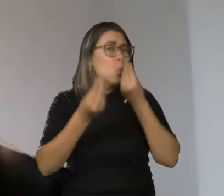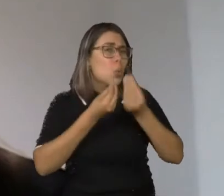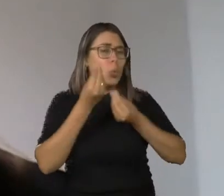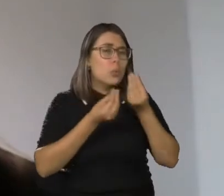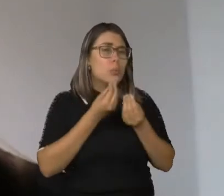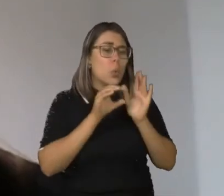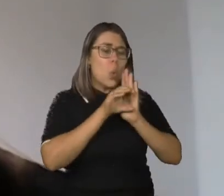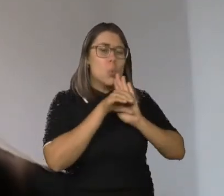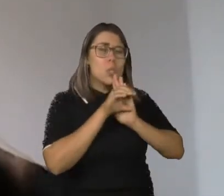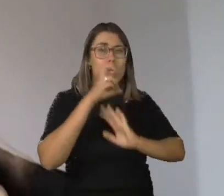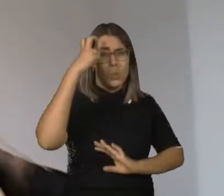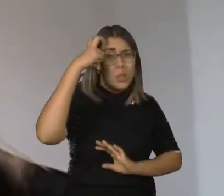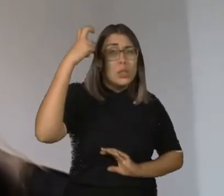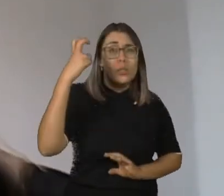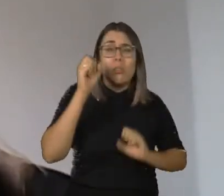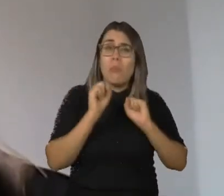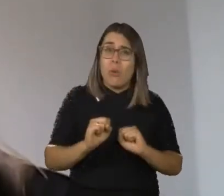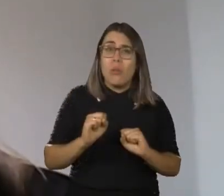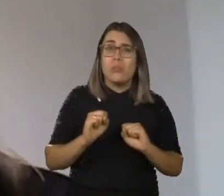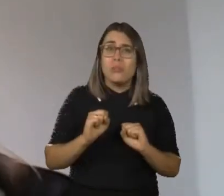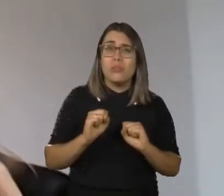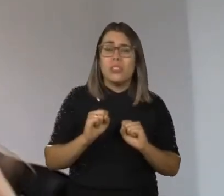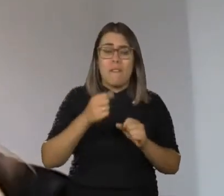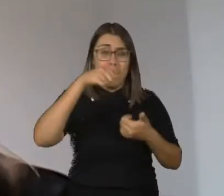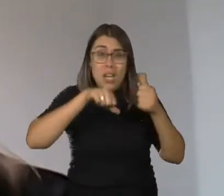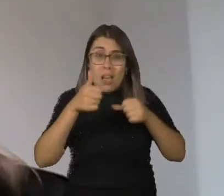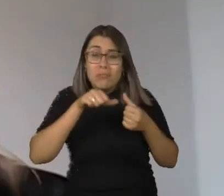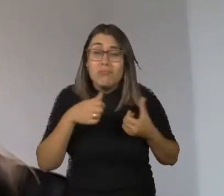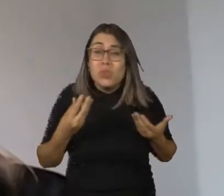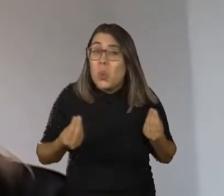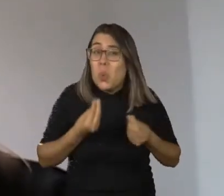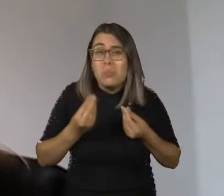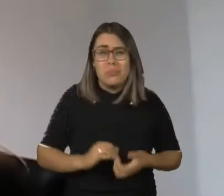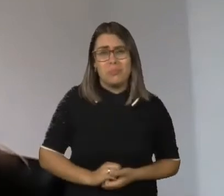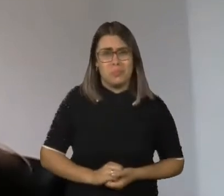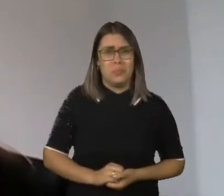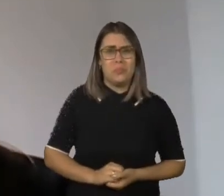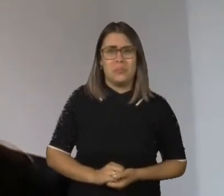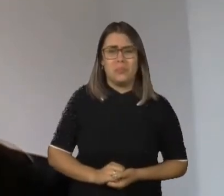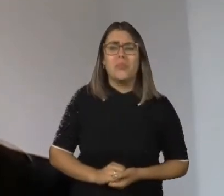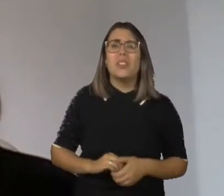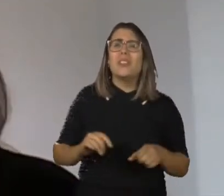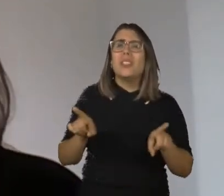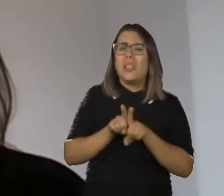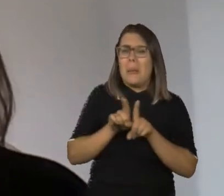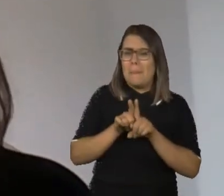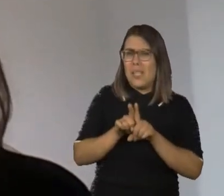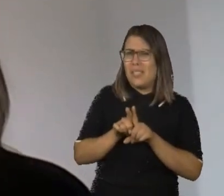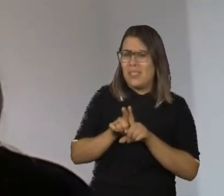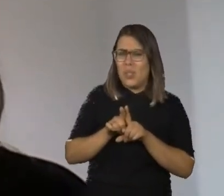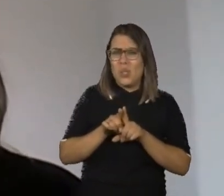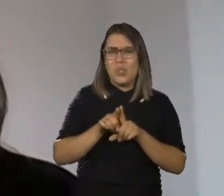inteligência é esse que pode ser mensurado, pode ser avaliado e calculado através